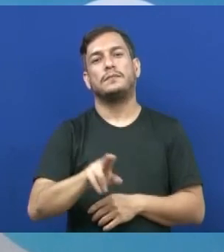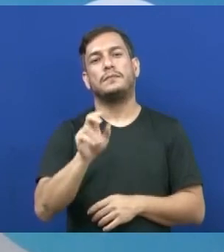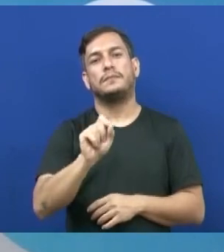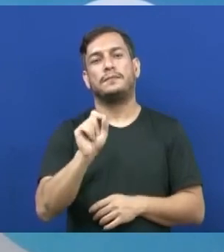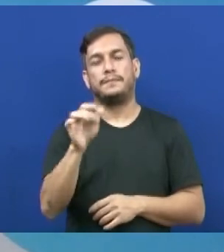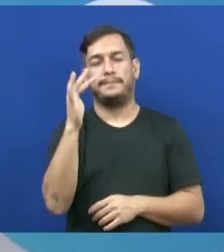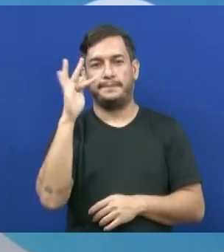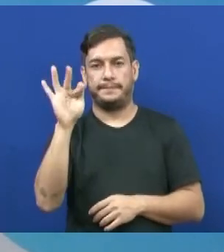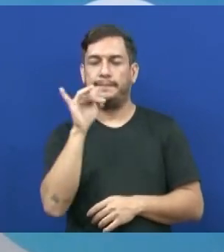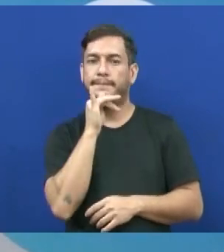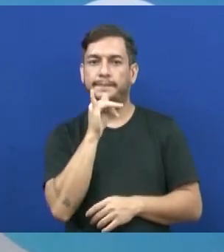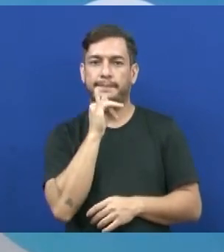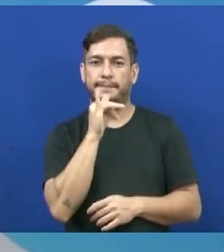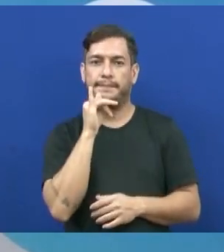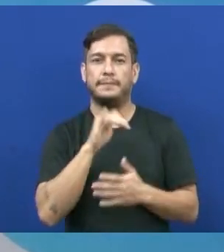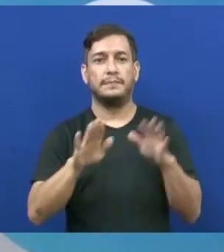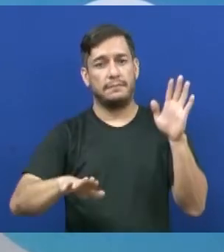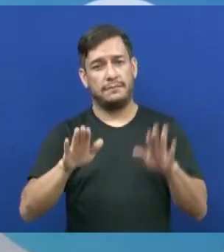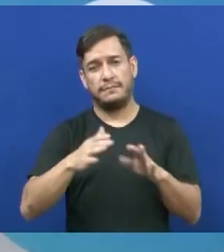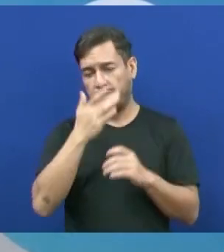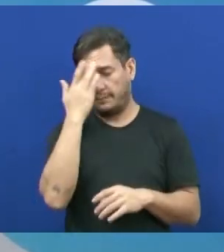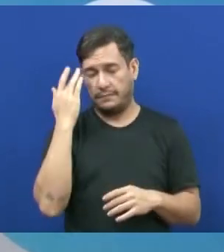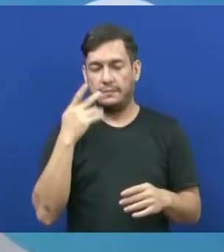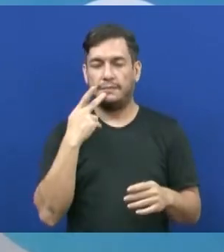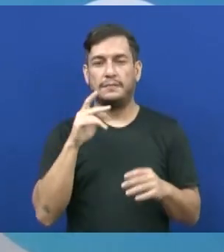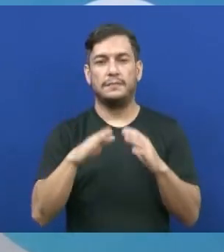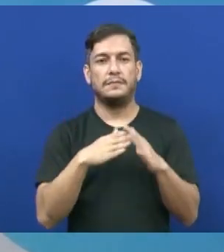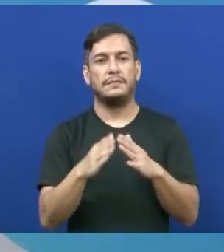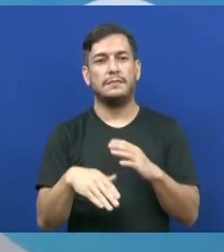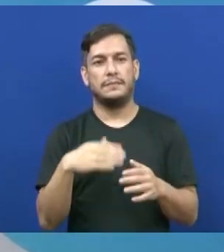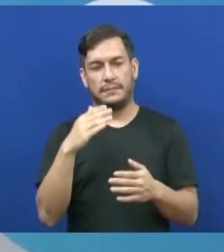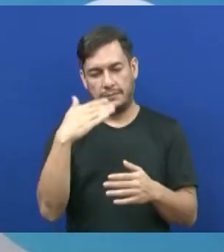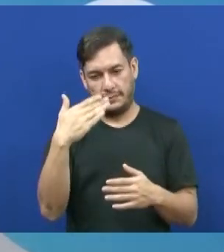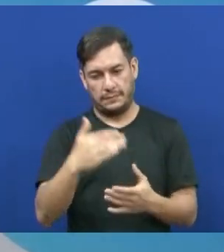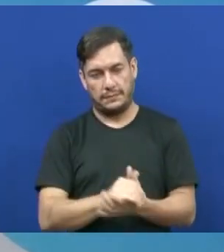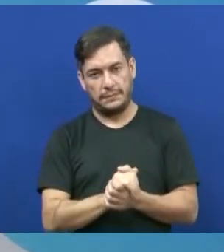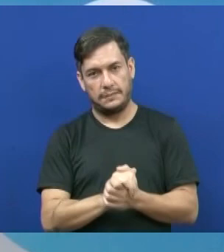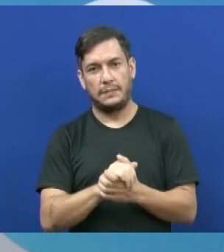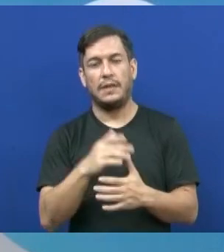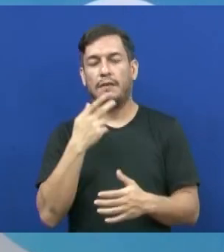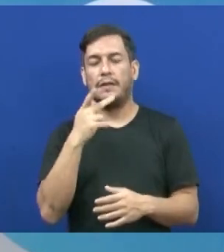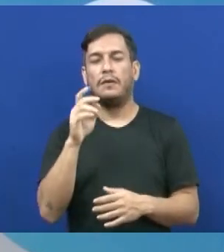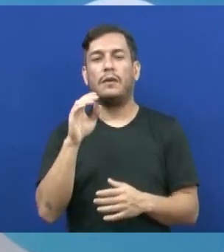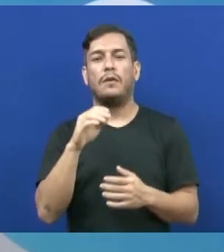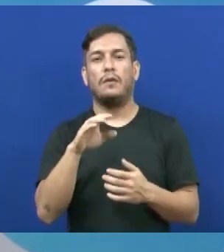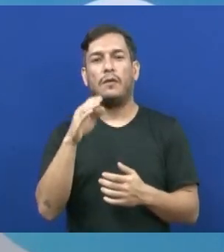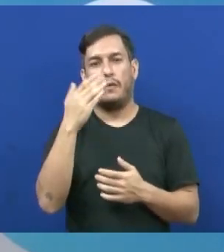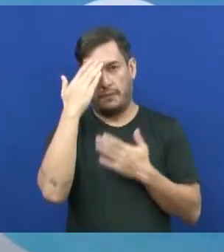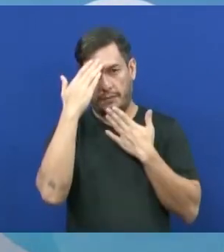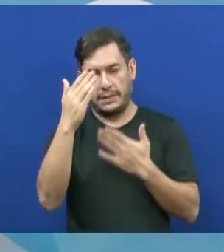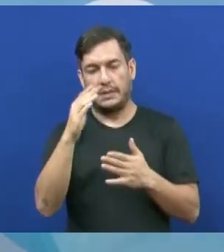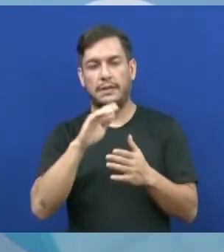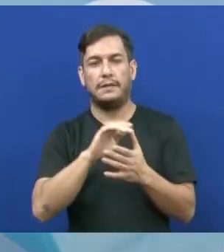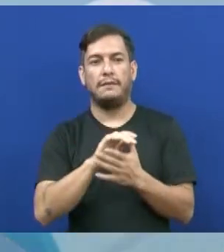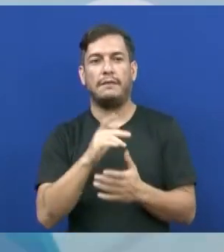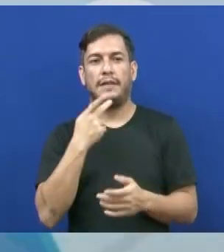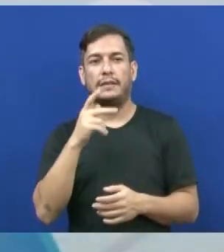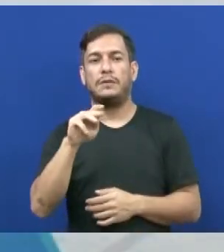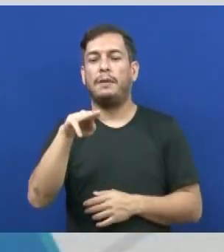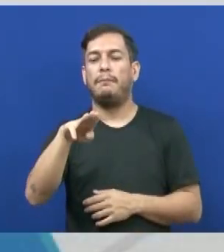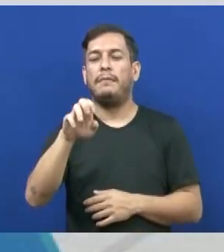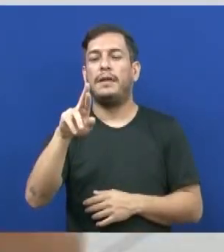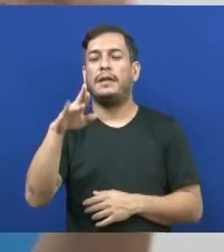francês. Por exemplo, às vezes alguém fazia uma gentileza, ao invés dele utilizarem o obrigado, eles utilizavam o merci, que é obrigado em